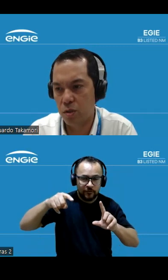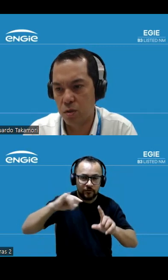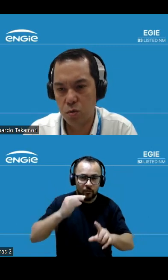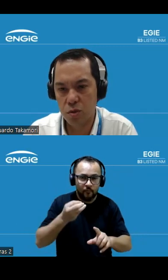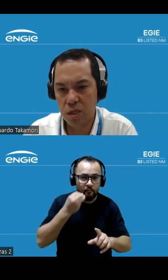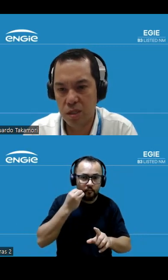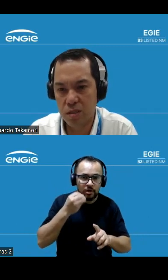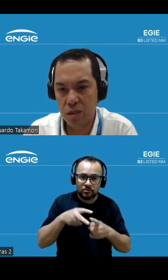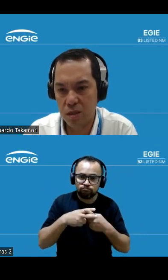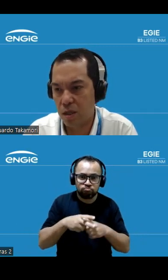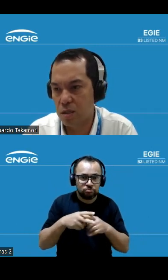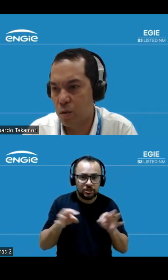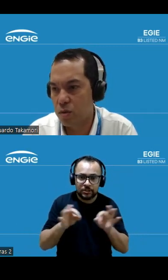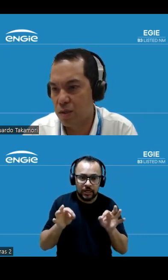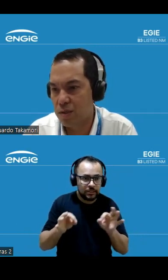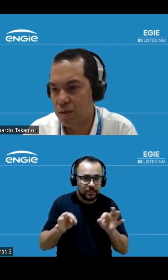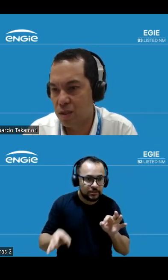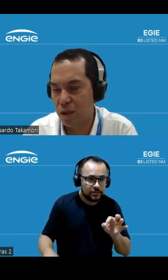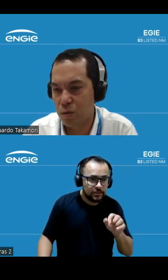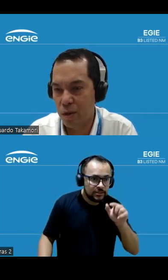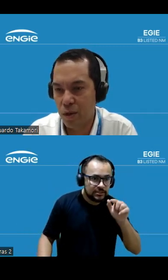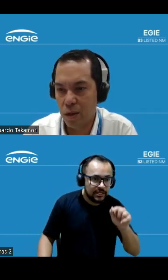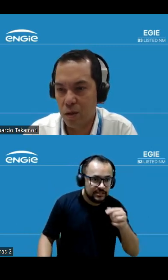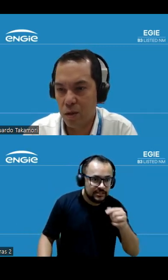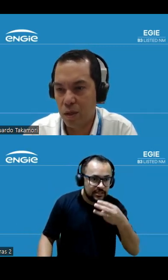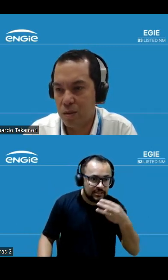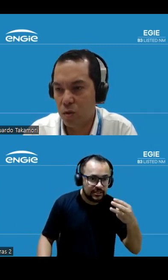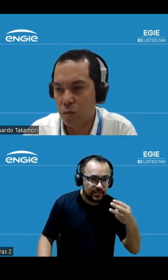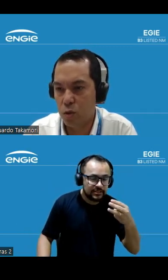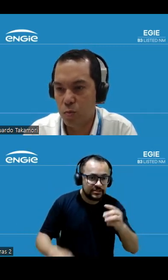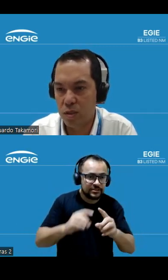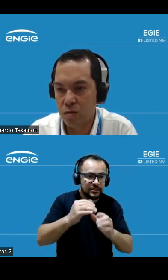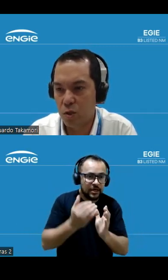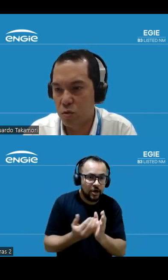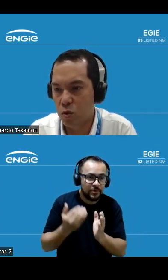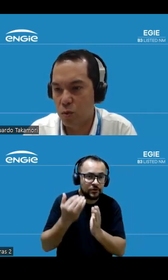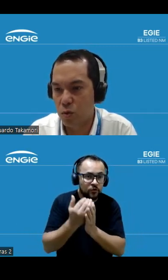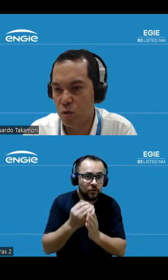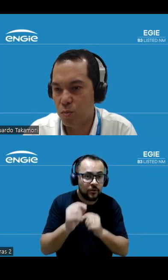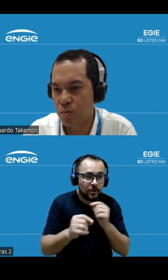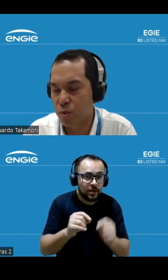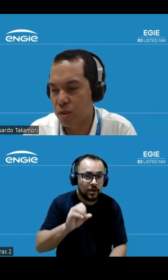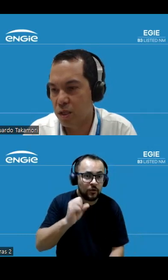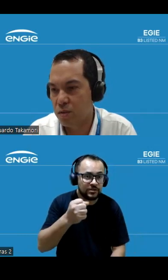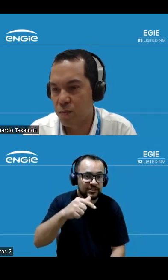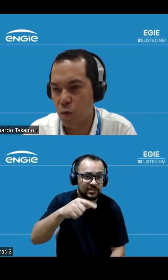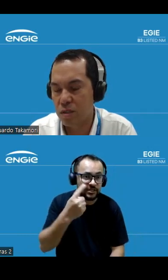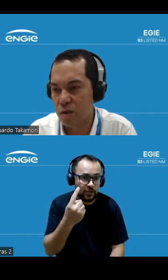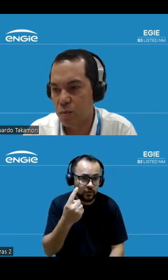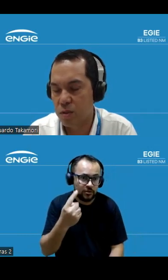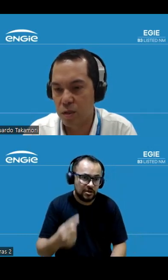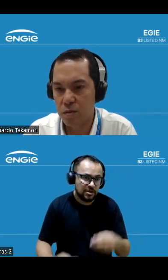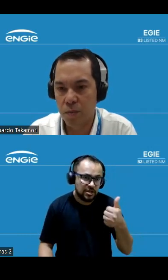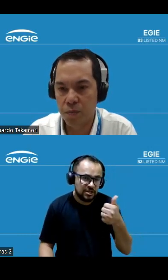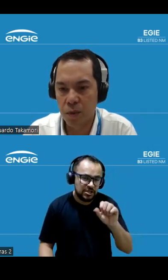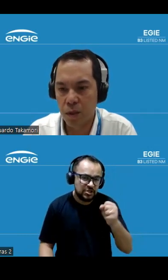ajuste saltou de 773 para 871 é um crescimento muito expressivo de 18,8% quase